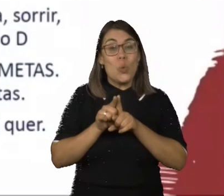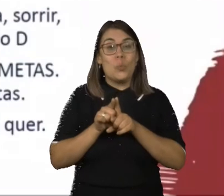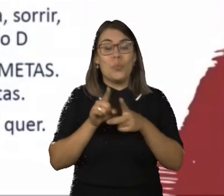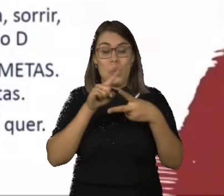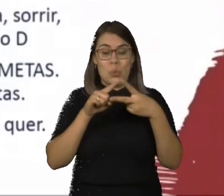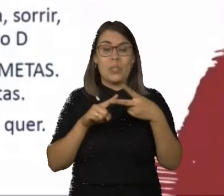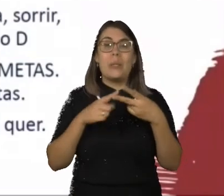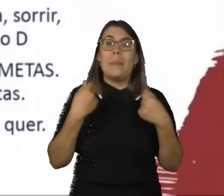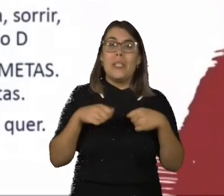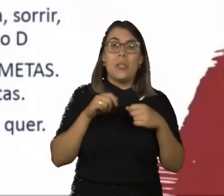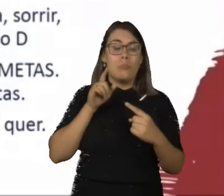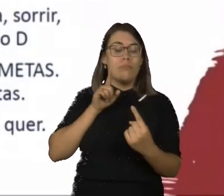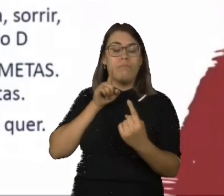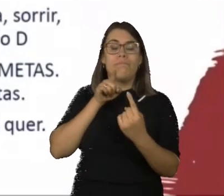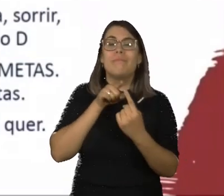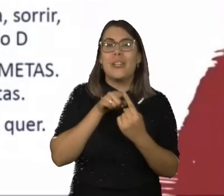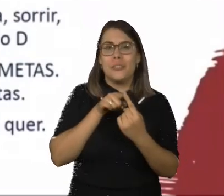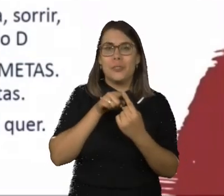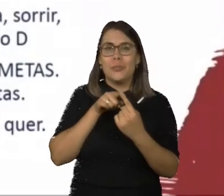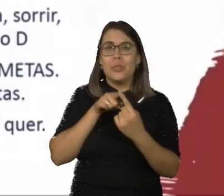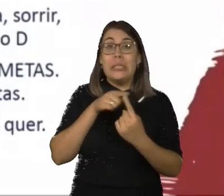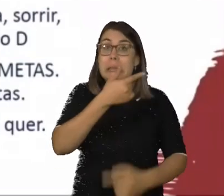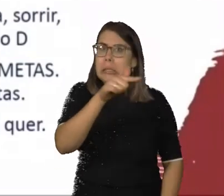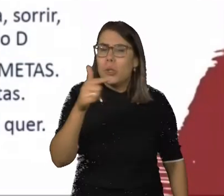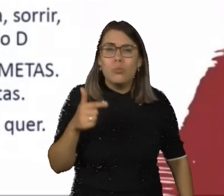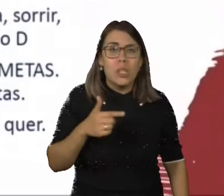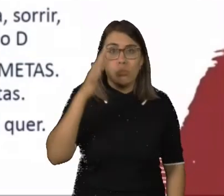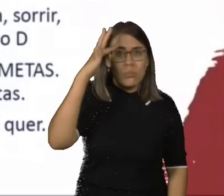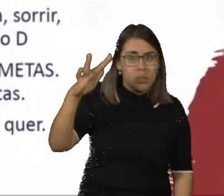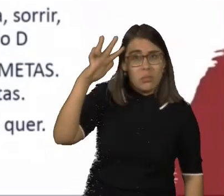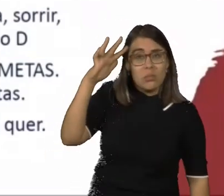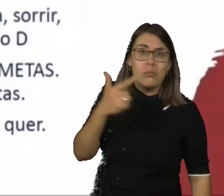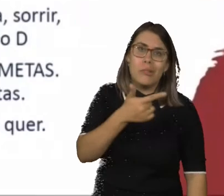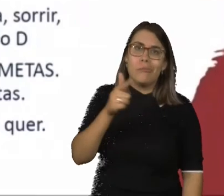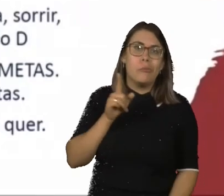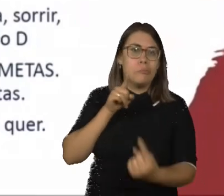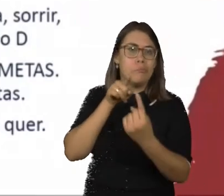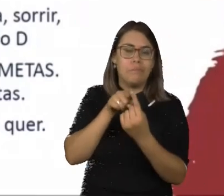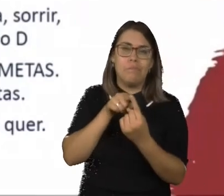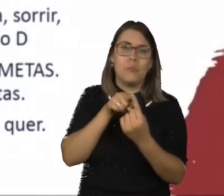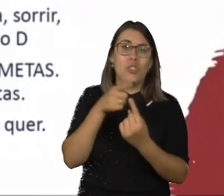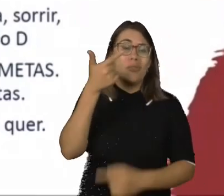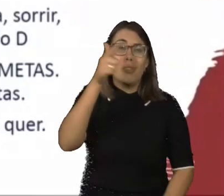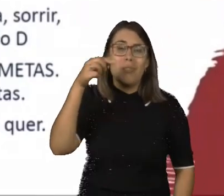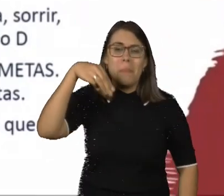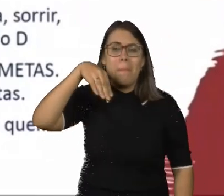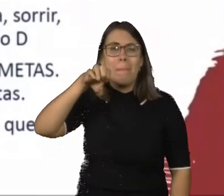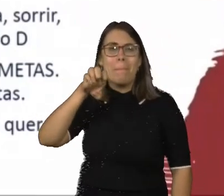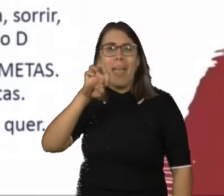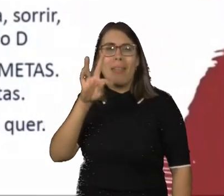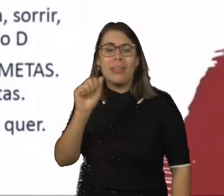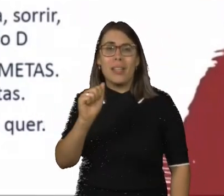Habilidades para estabelecer metas. Quando a gente não tem um sonho, a gente não tem uma meta, né, a gente não consegue colocar uma data.